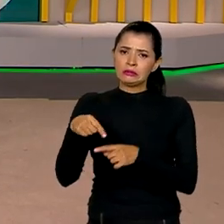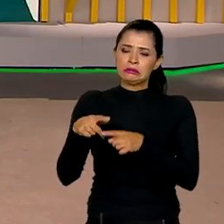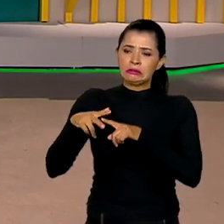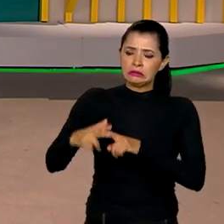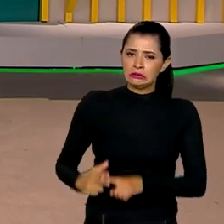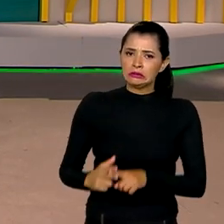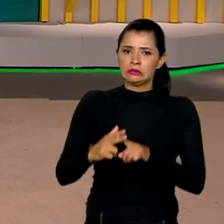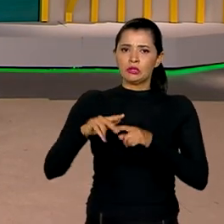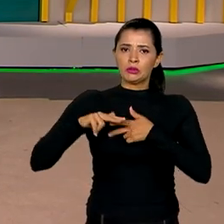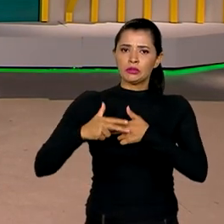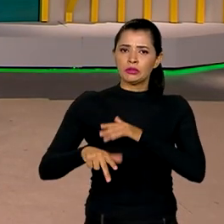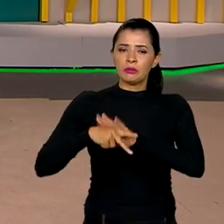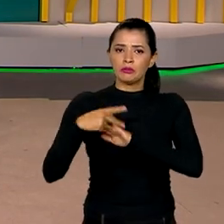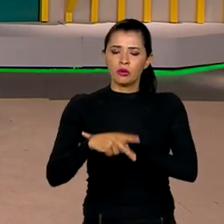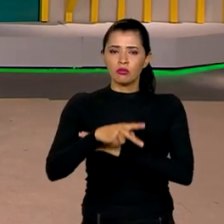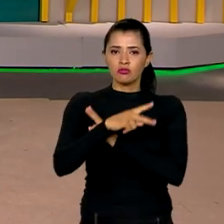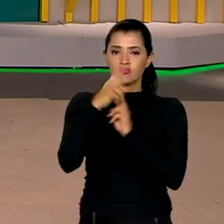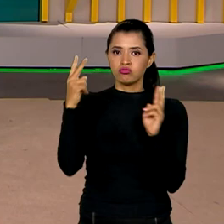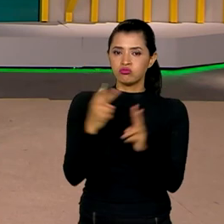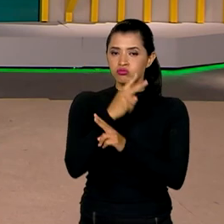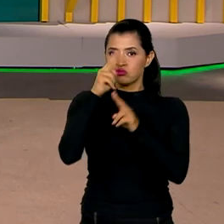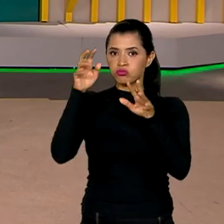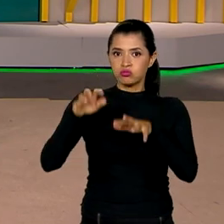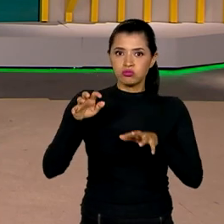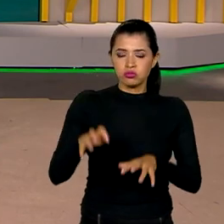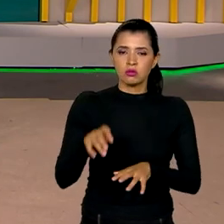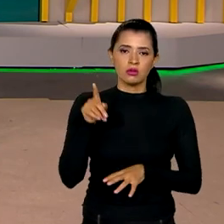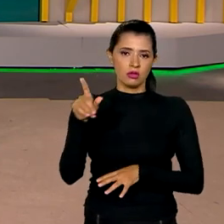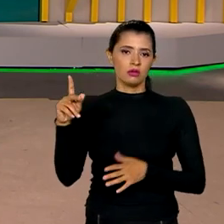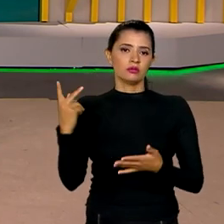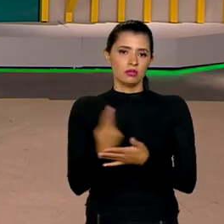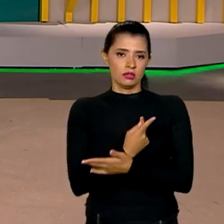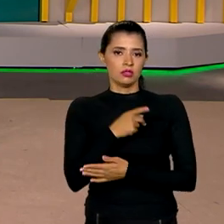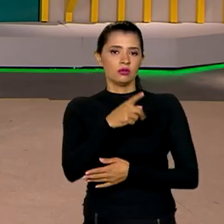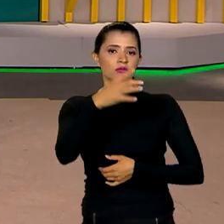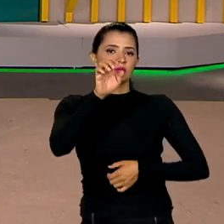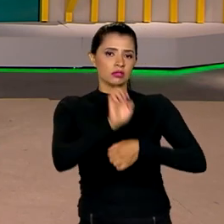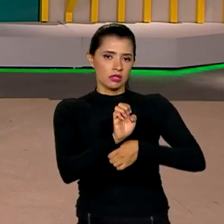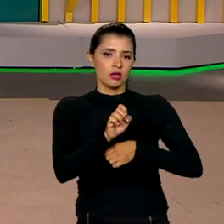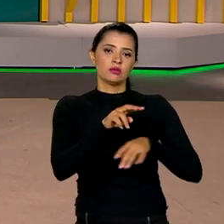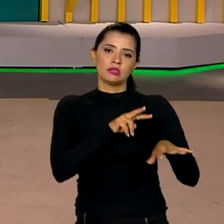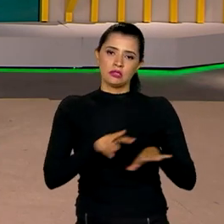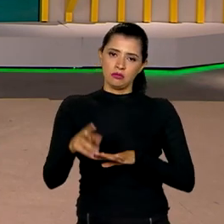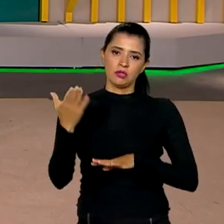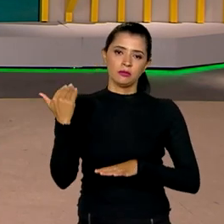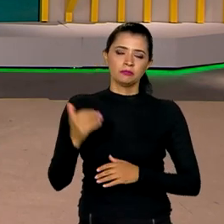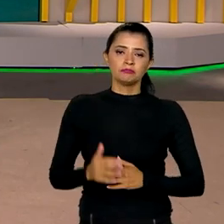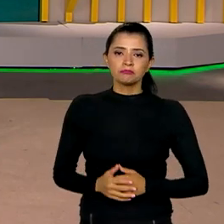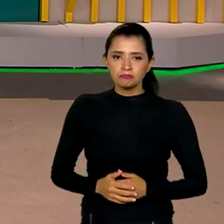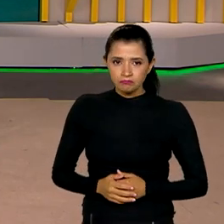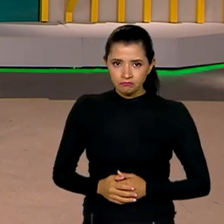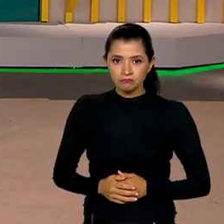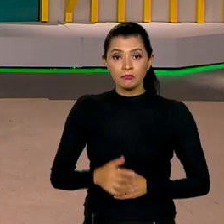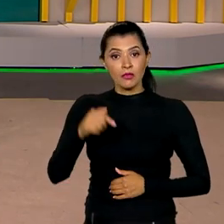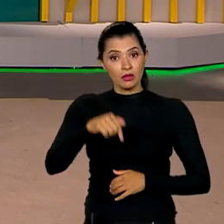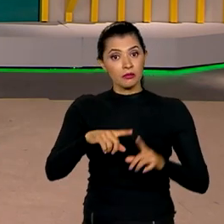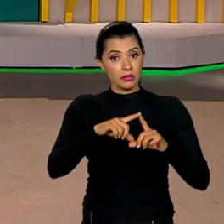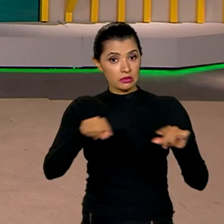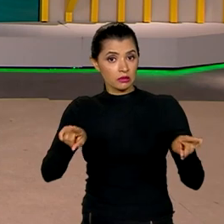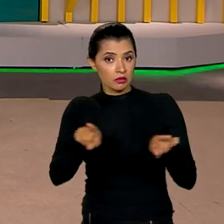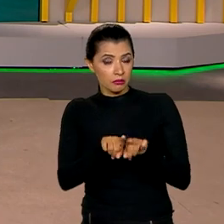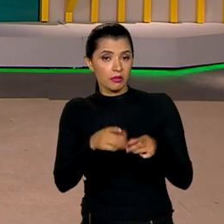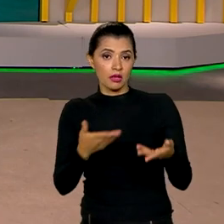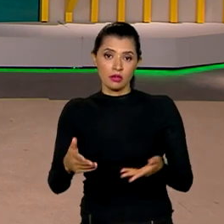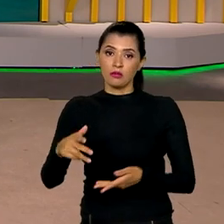consequências da passagem de um ciclone extra-tropical que atingiu o Estado nas últimas semanas. E hoje, aqui em Brasília, o presidente